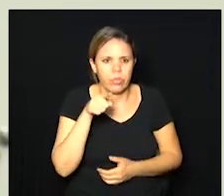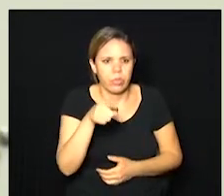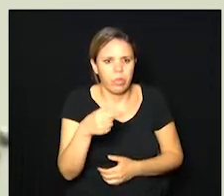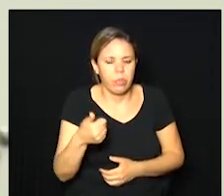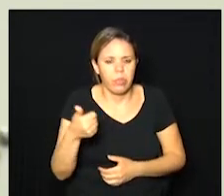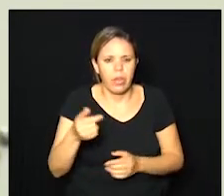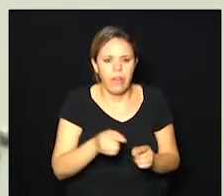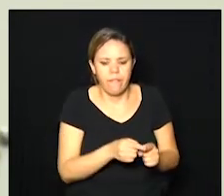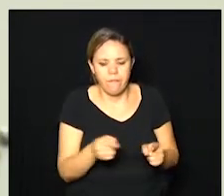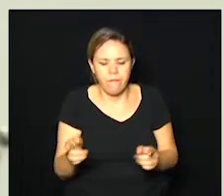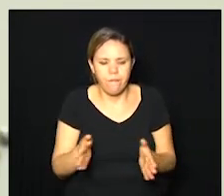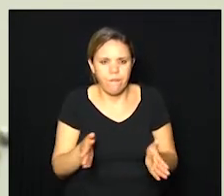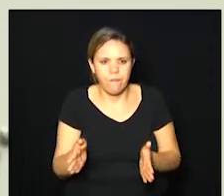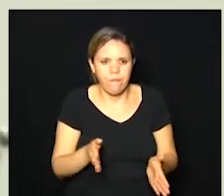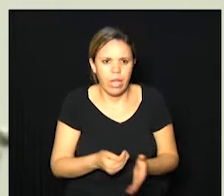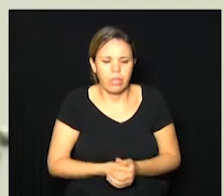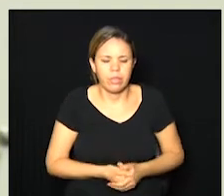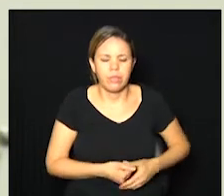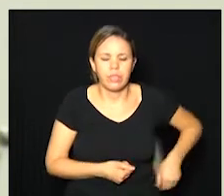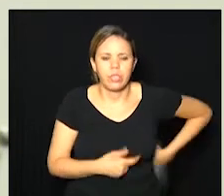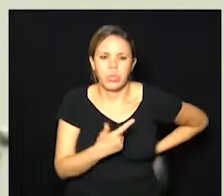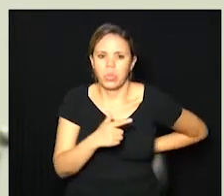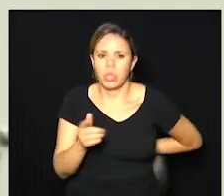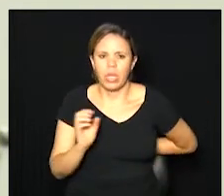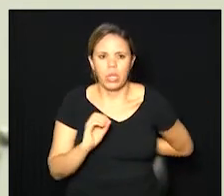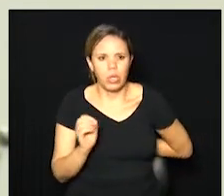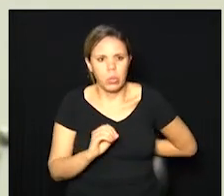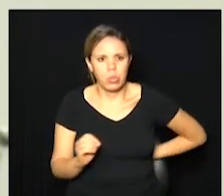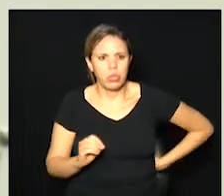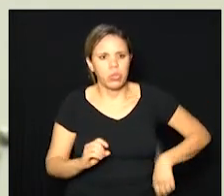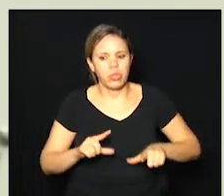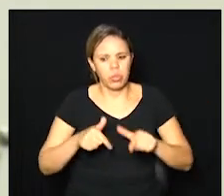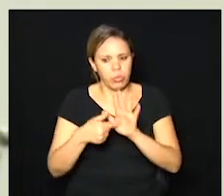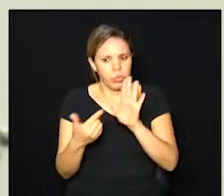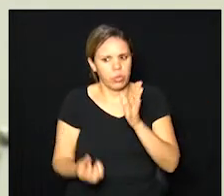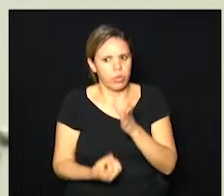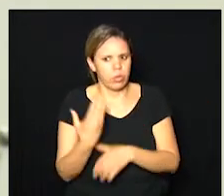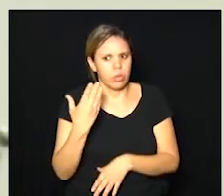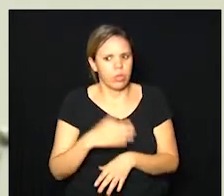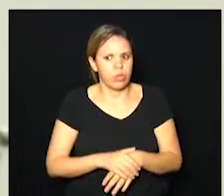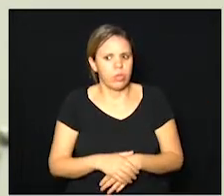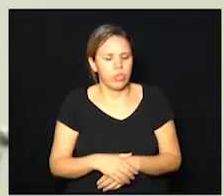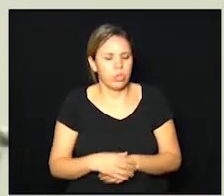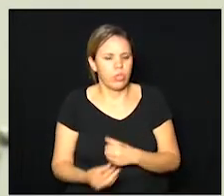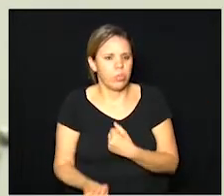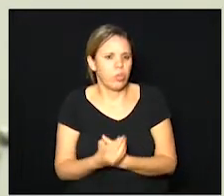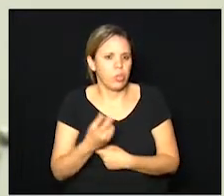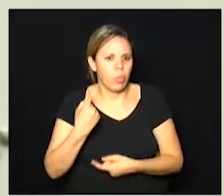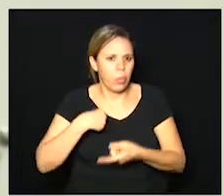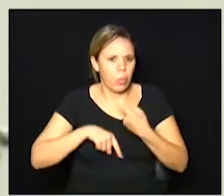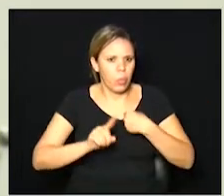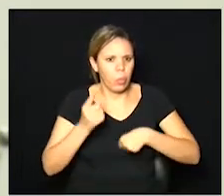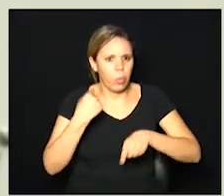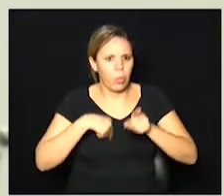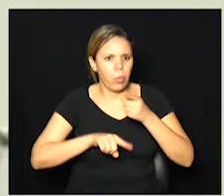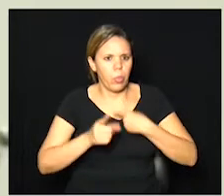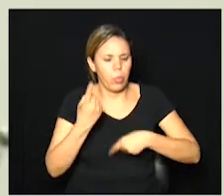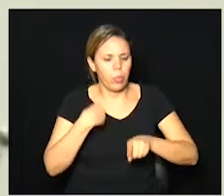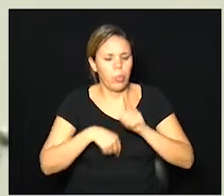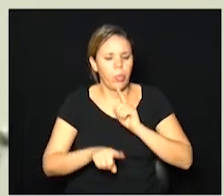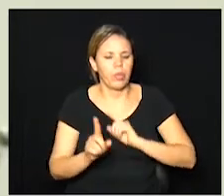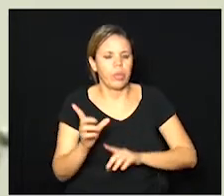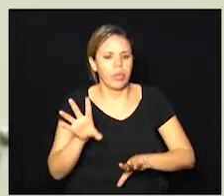primeira fase não tem nenhum tipo de reação imunológica vamos dizer mediada por proteína